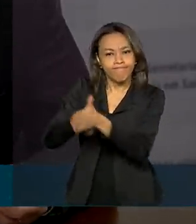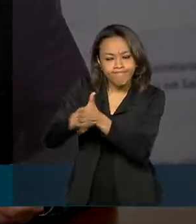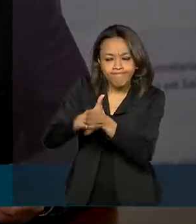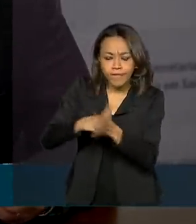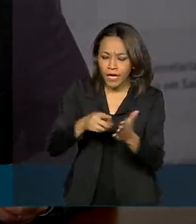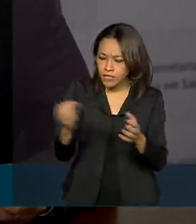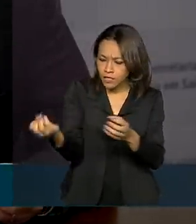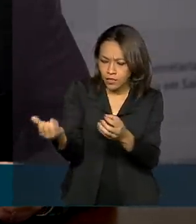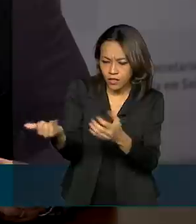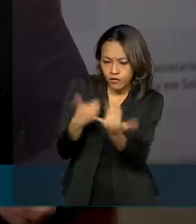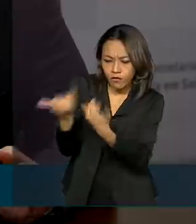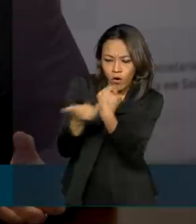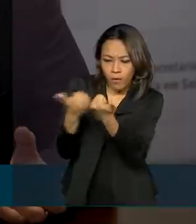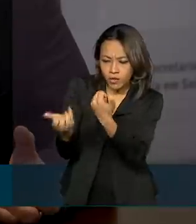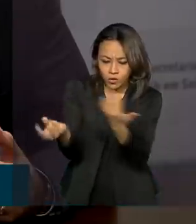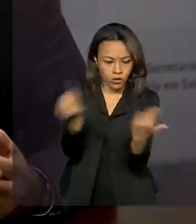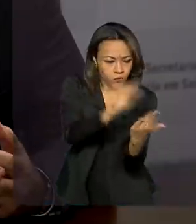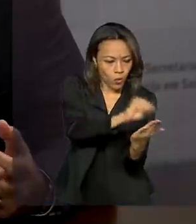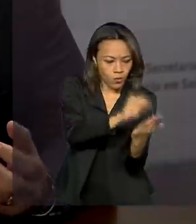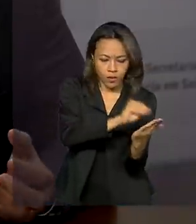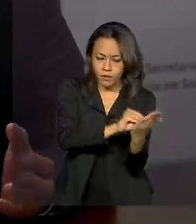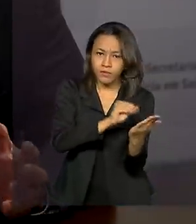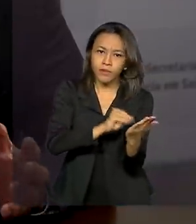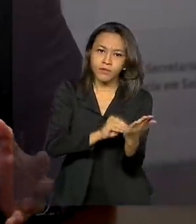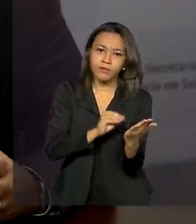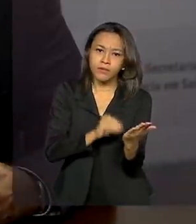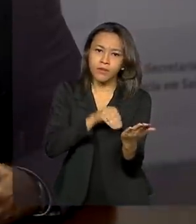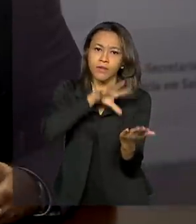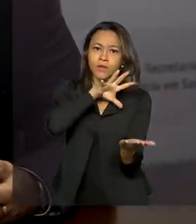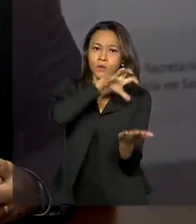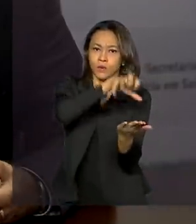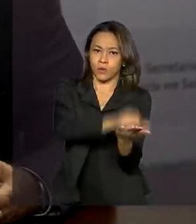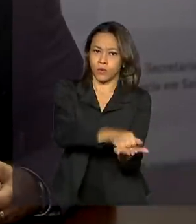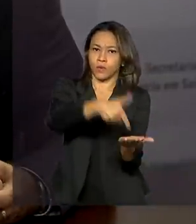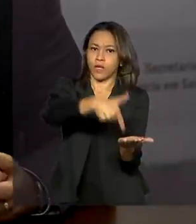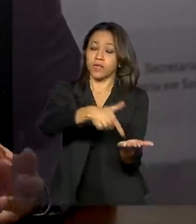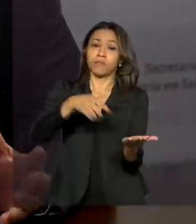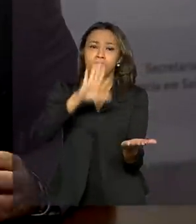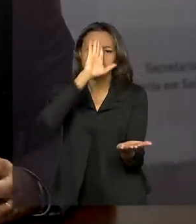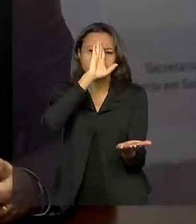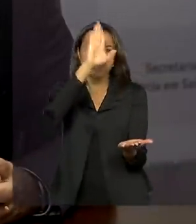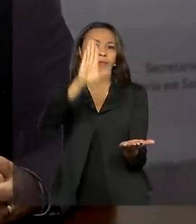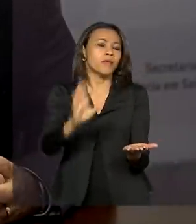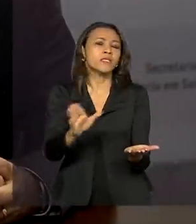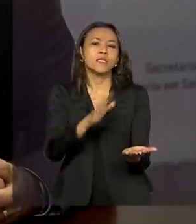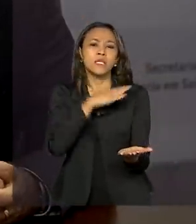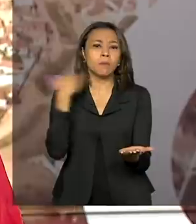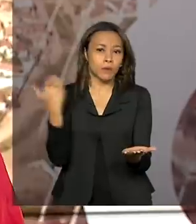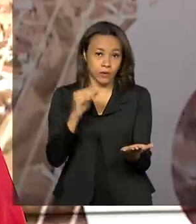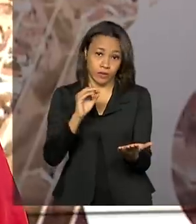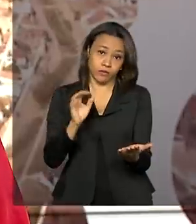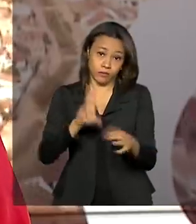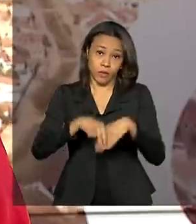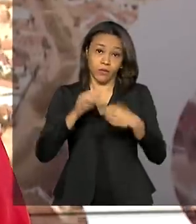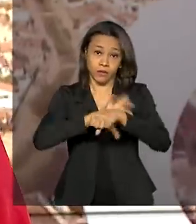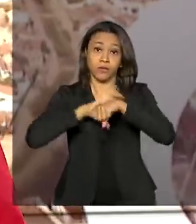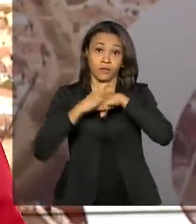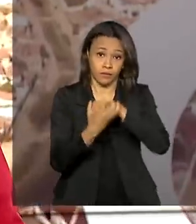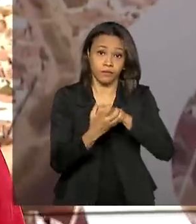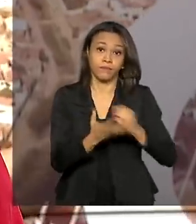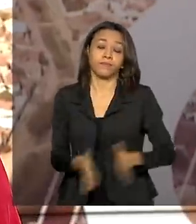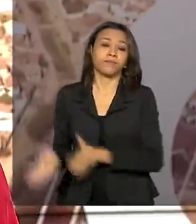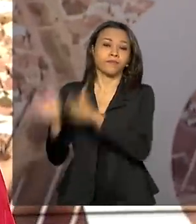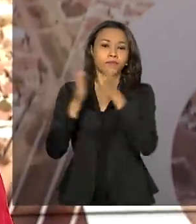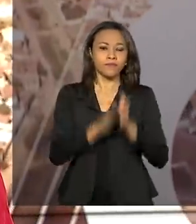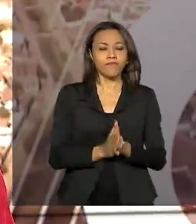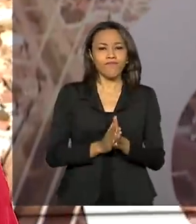dados do país, no caso especificamente da mortalidade, no caso por covid. De olho na